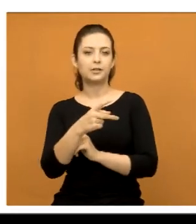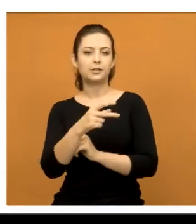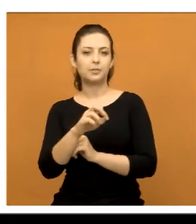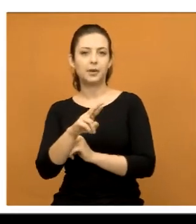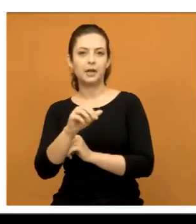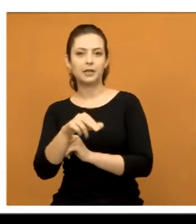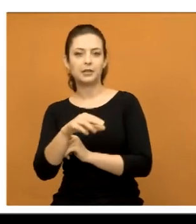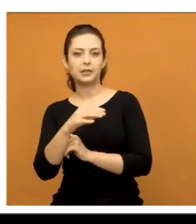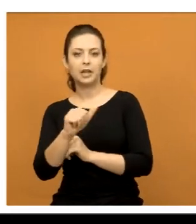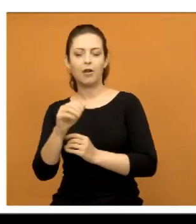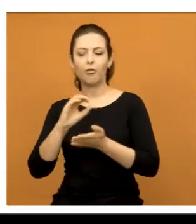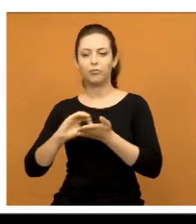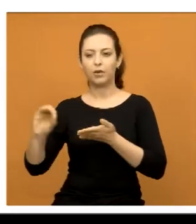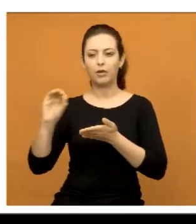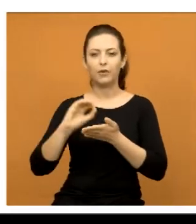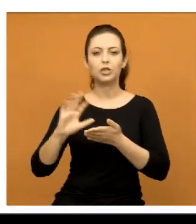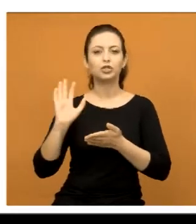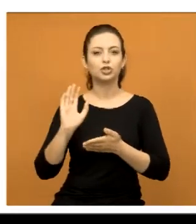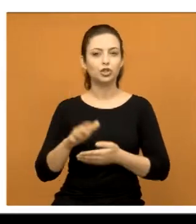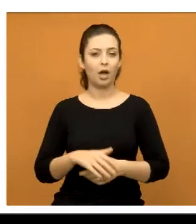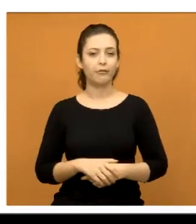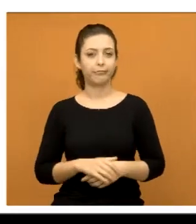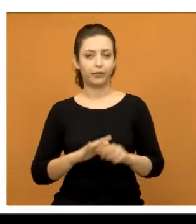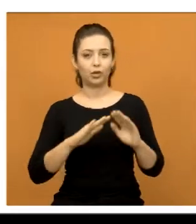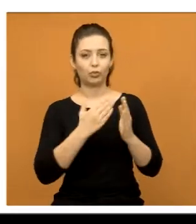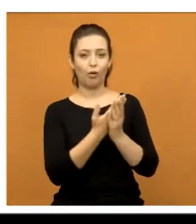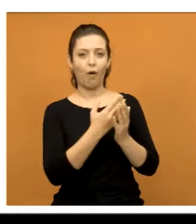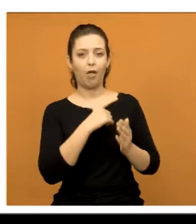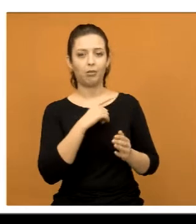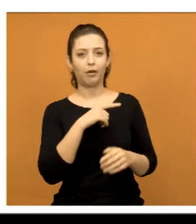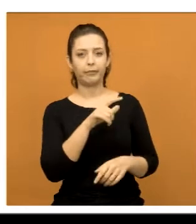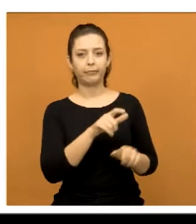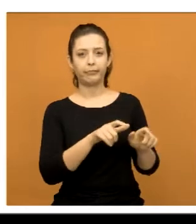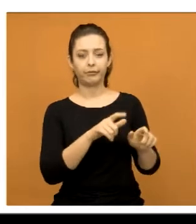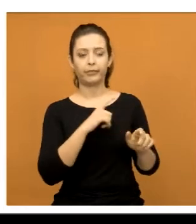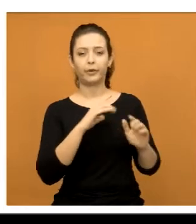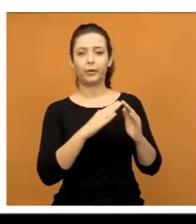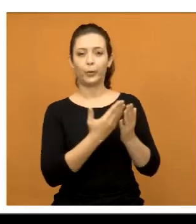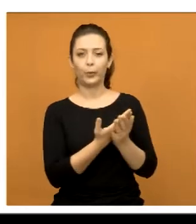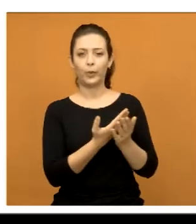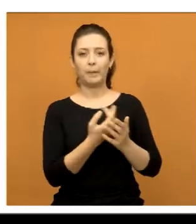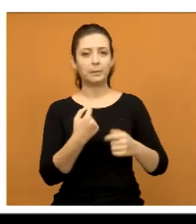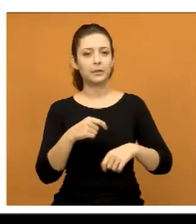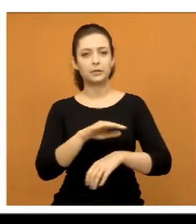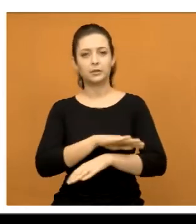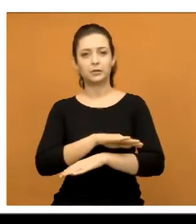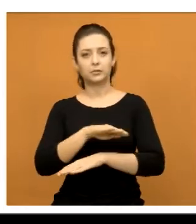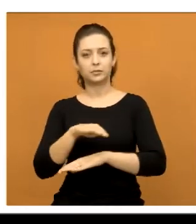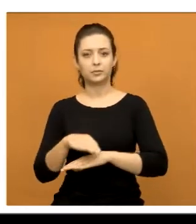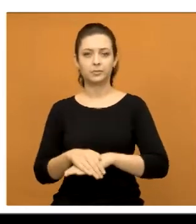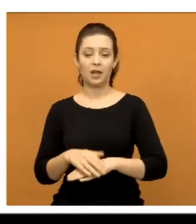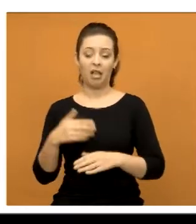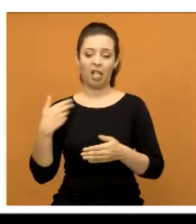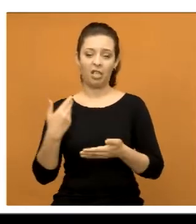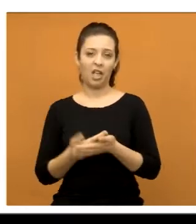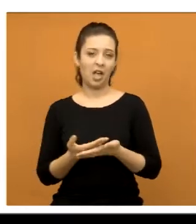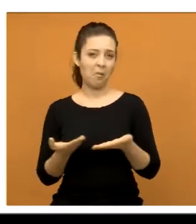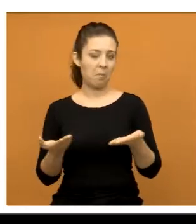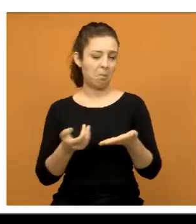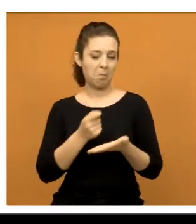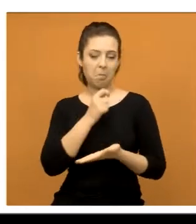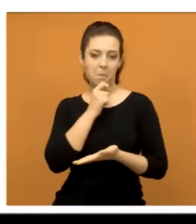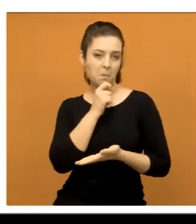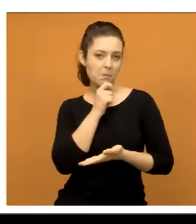vários ofícios, e ali tem uma escola. E aí precisa dessa lombada ali, mas até agora não foi